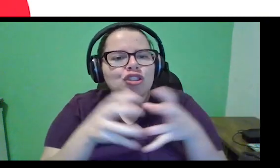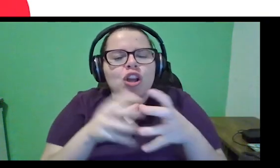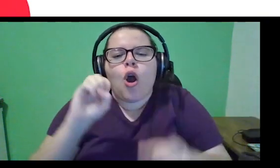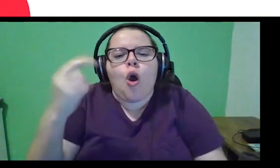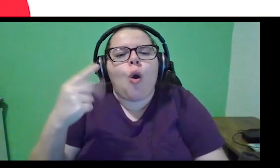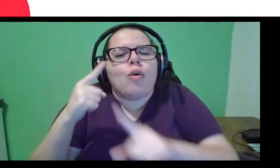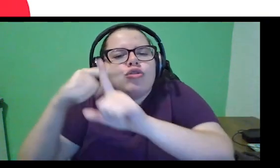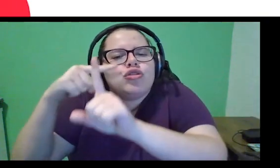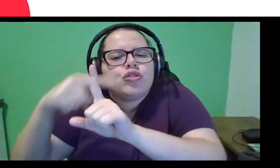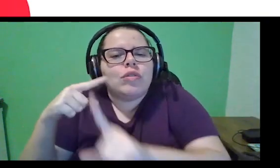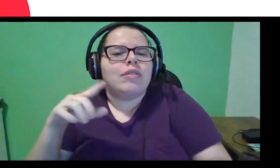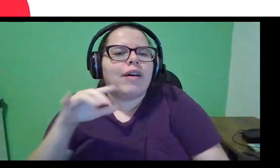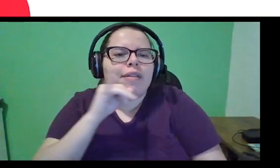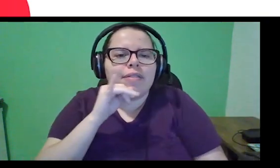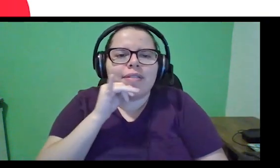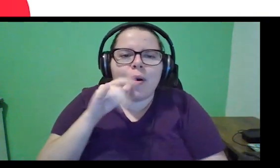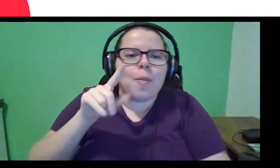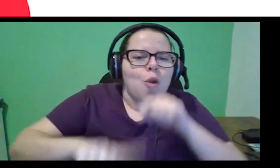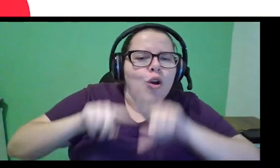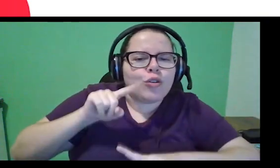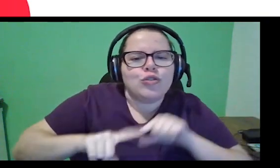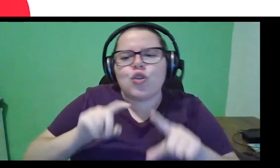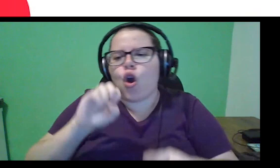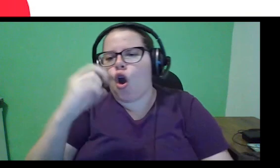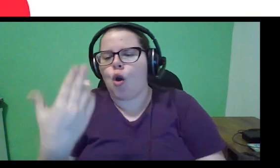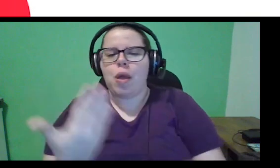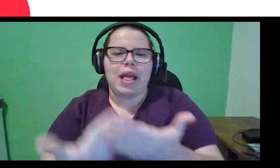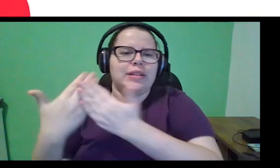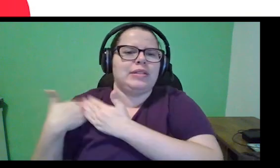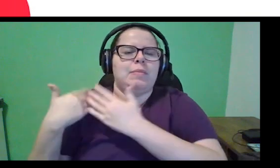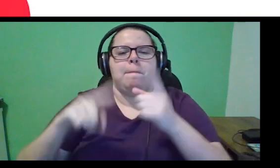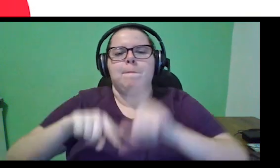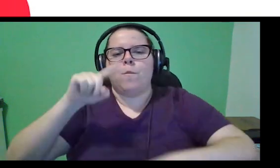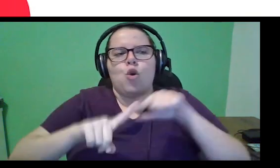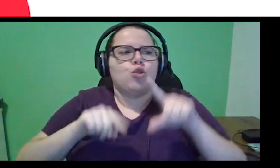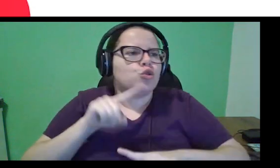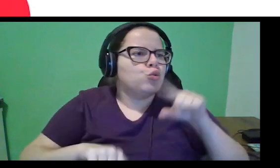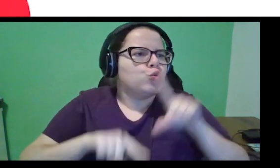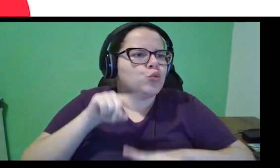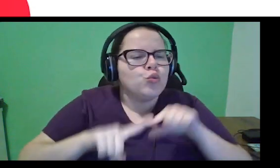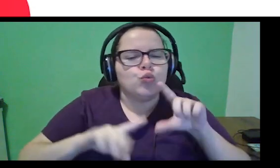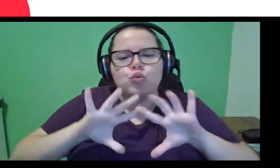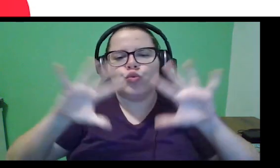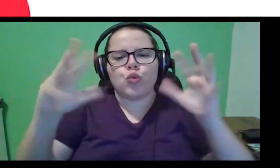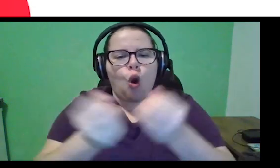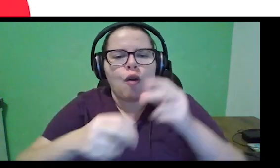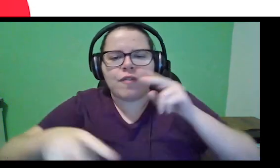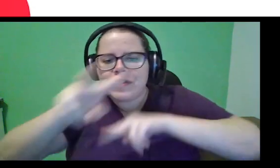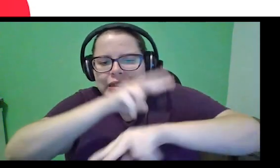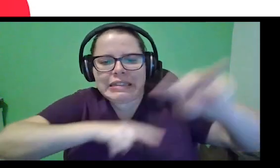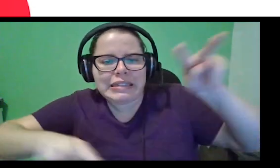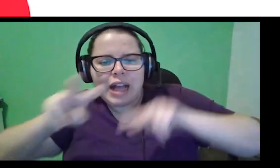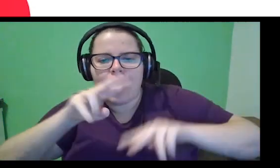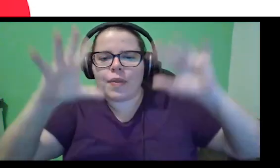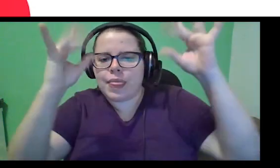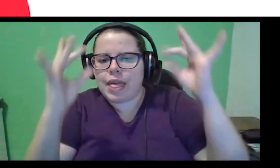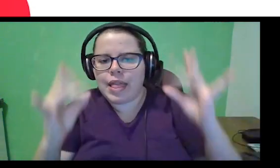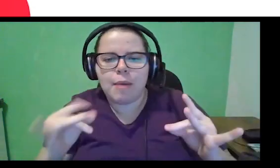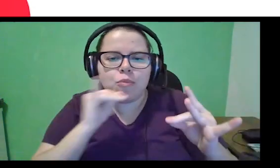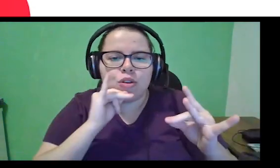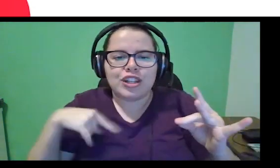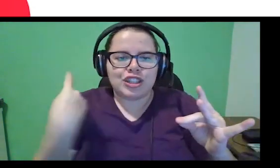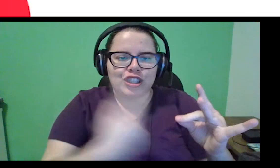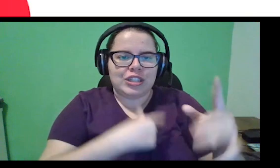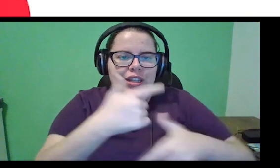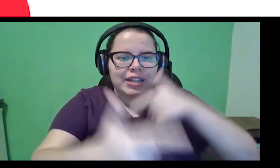otimizar parte de um produto, ou ser responsável por um produto inteiro, ou uma visão, né, determinada, por exemplo, a gente